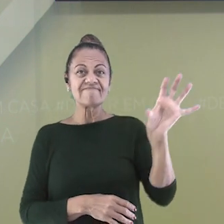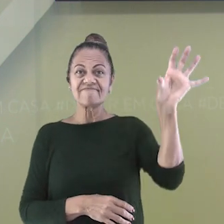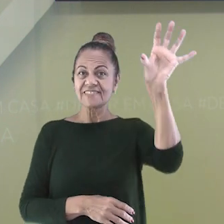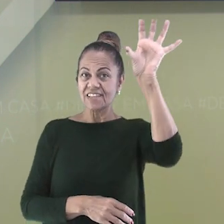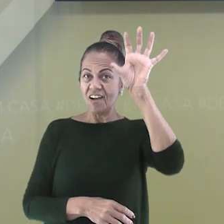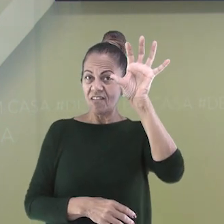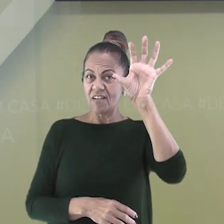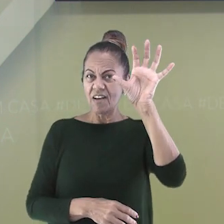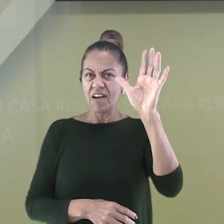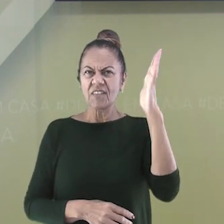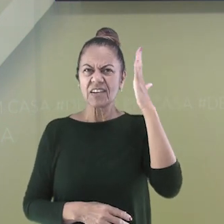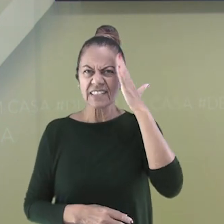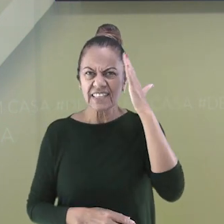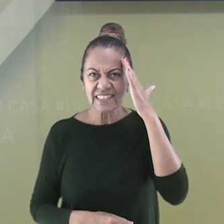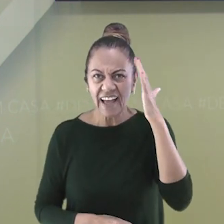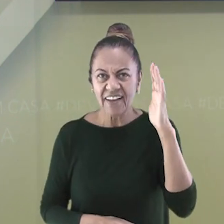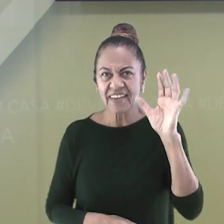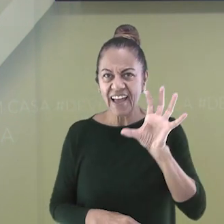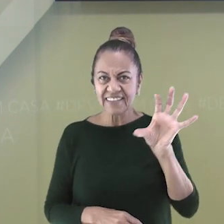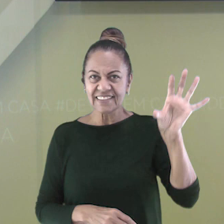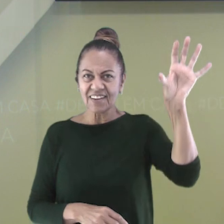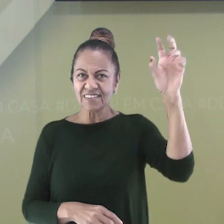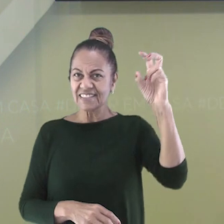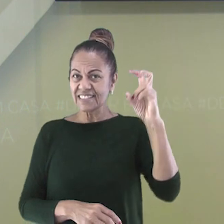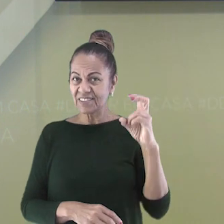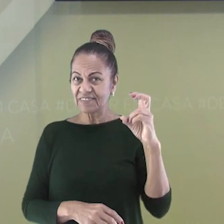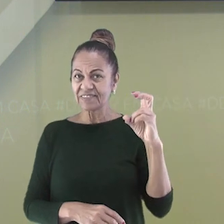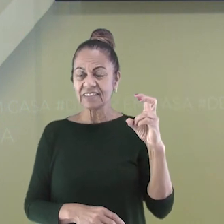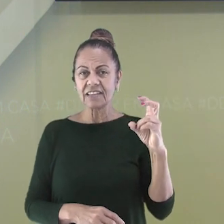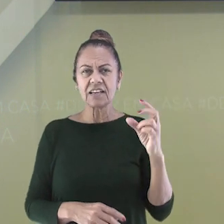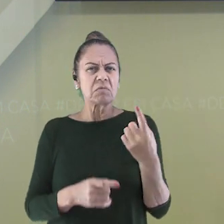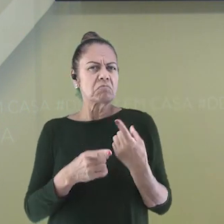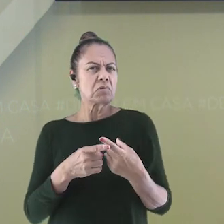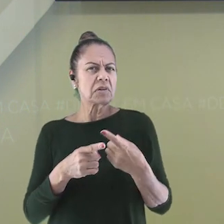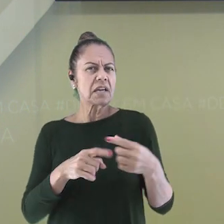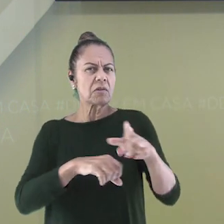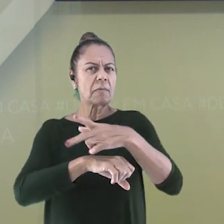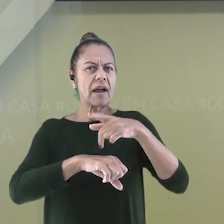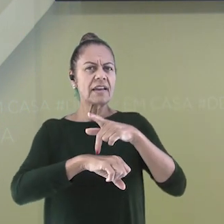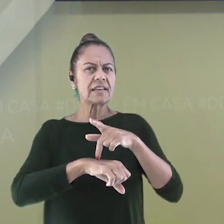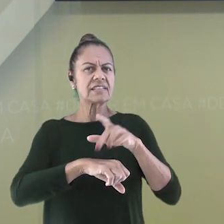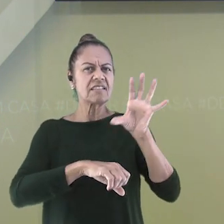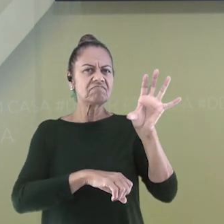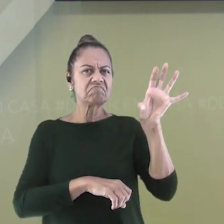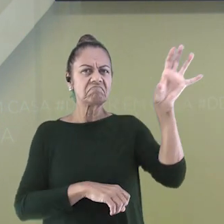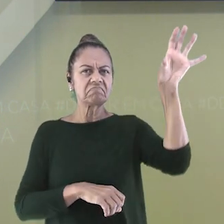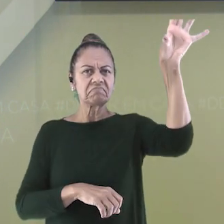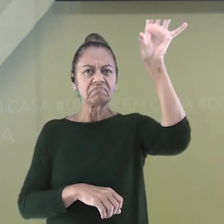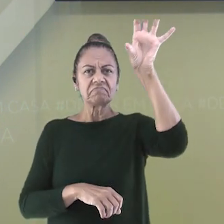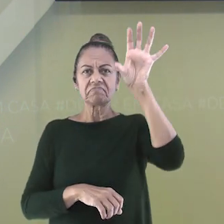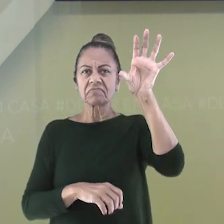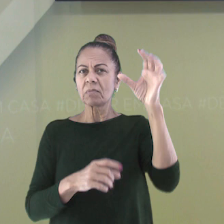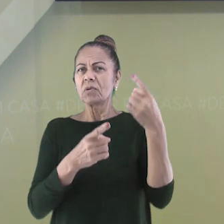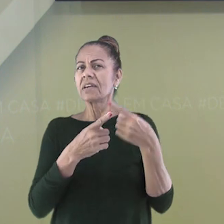sabe quais são as cinco regiões? Por que será que o país foi dividido em regiões? Vamos ver um pouco